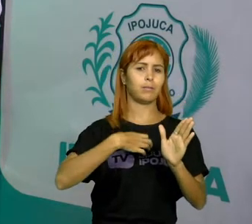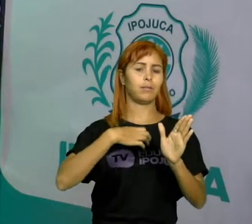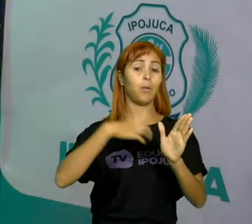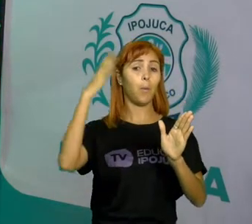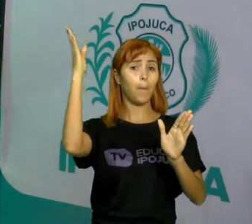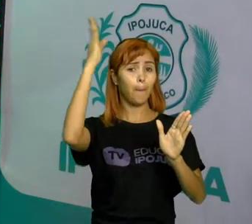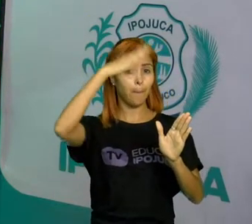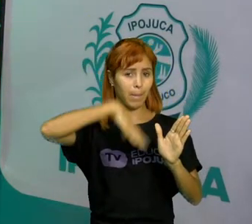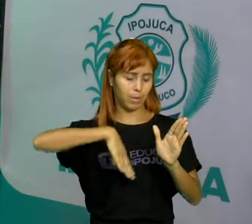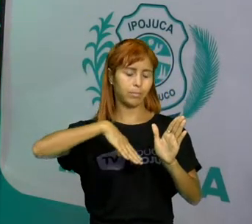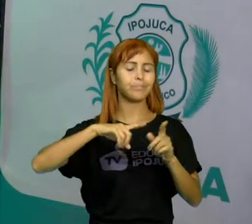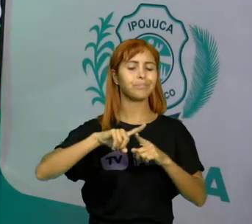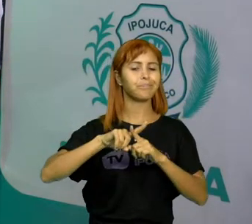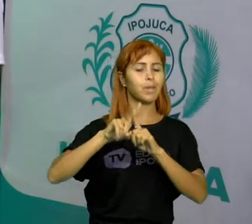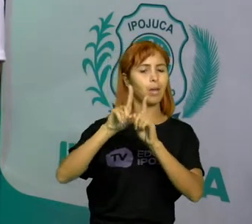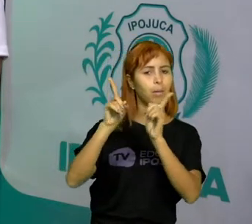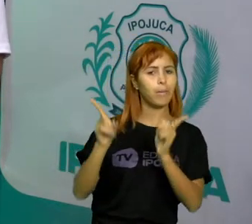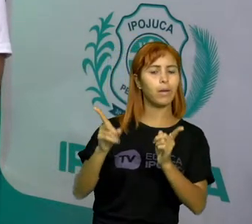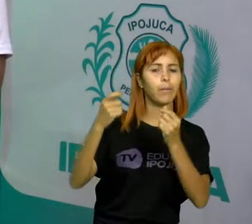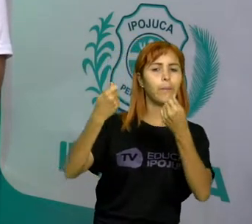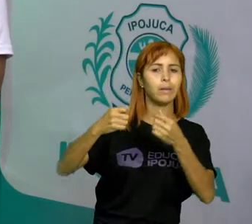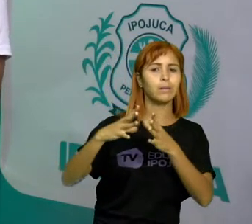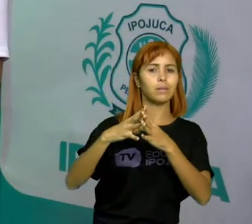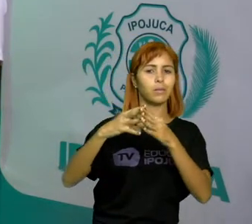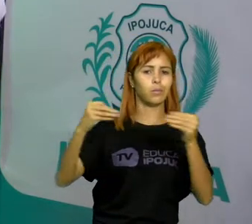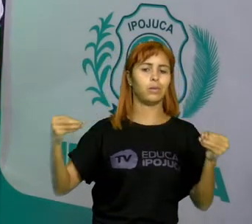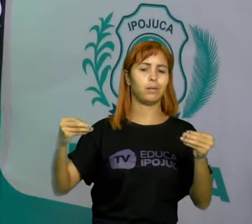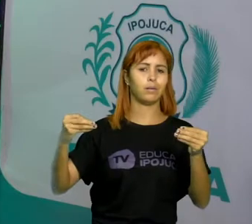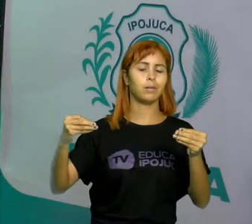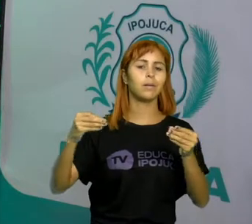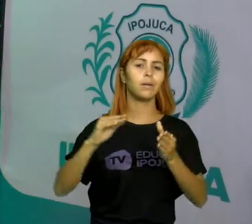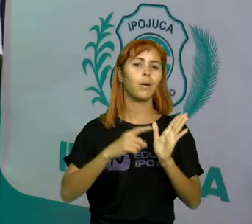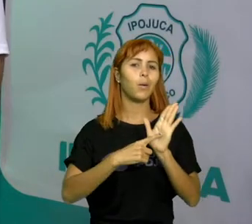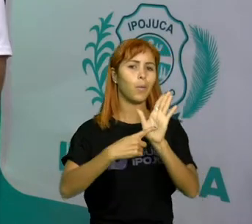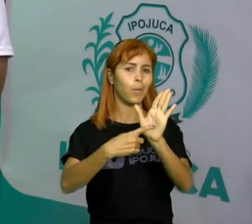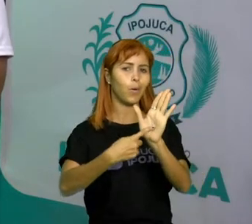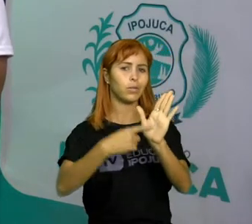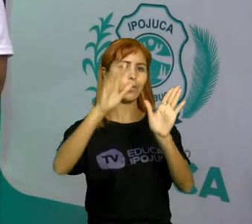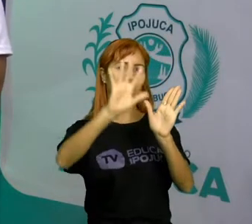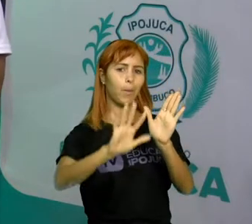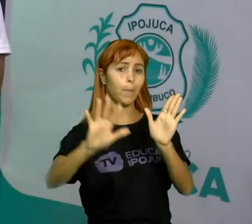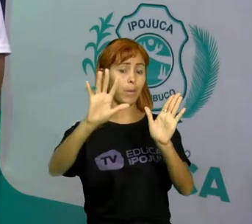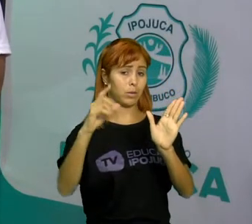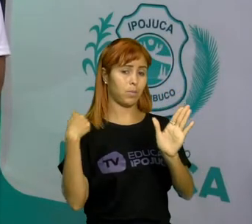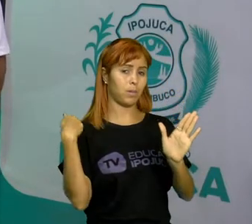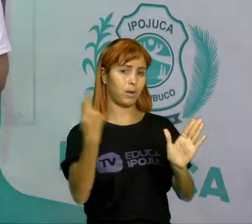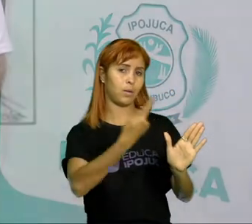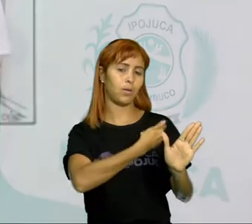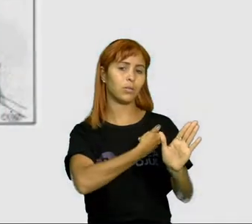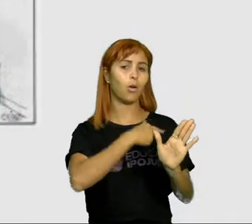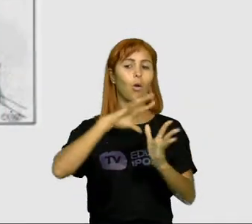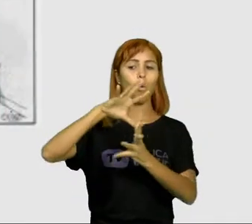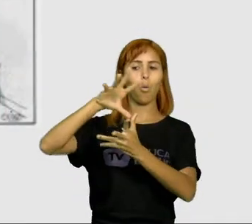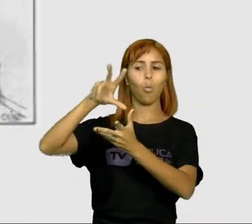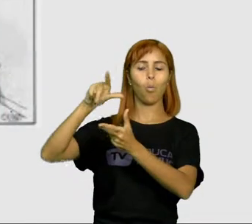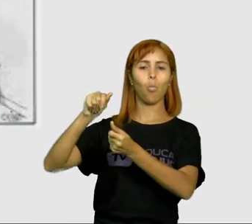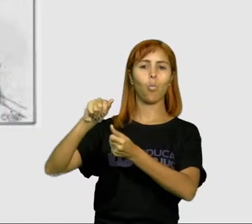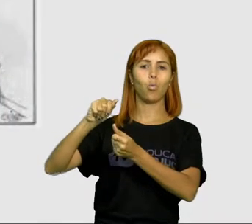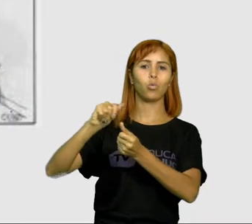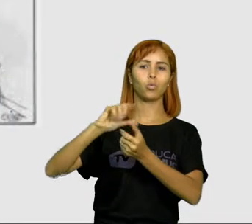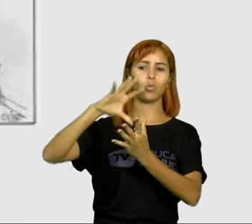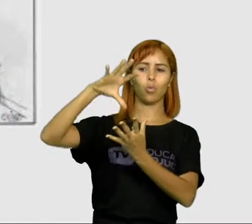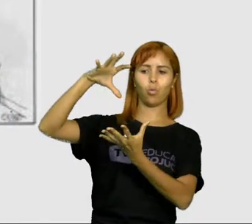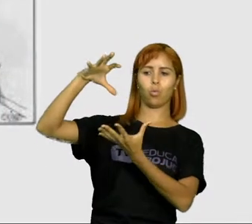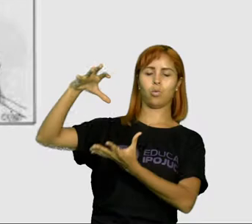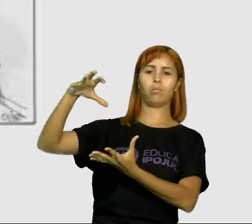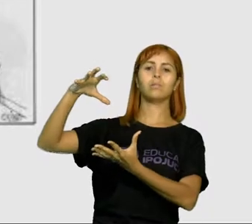mas que esse mal, ele precisa se curar. E aí mostra uma imagem para a gente que é o nosso mundo, né? O globo terrestre